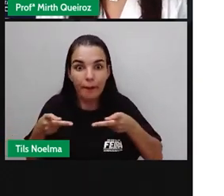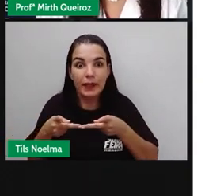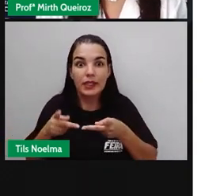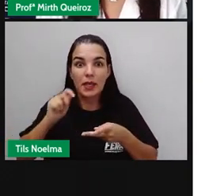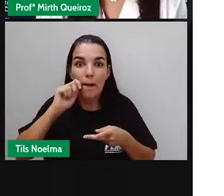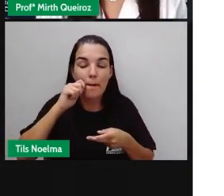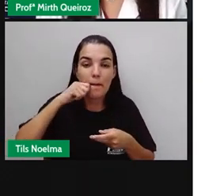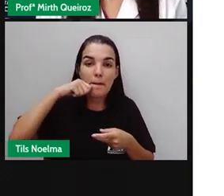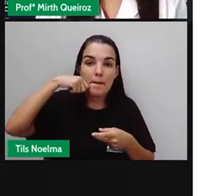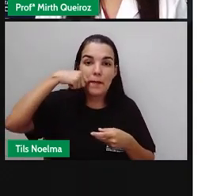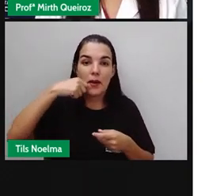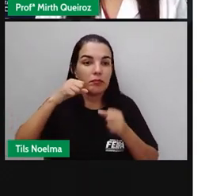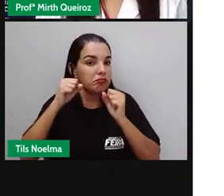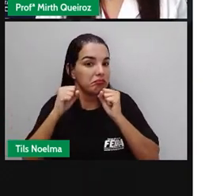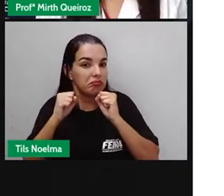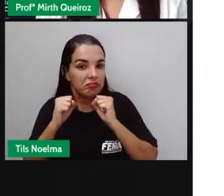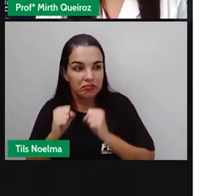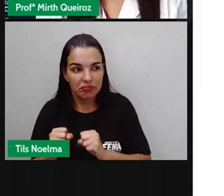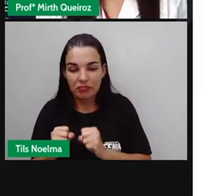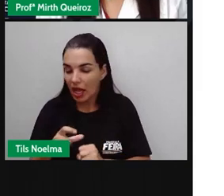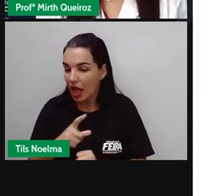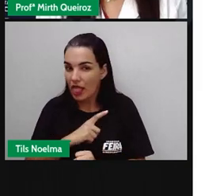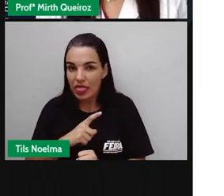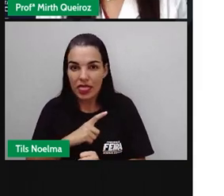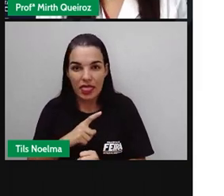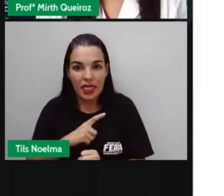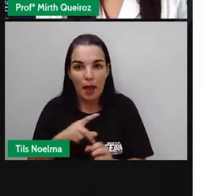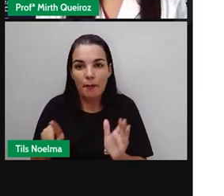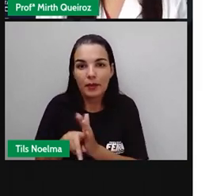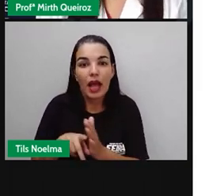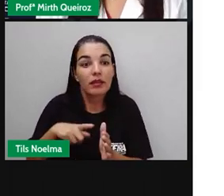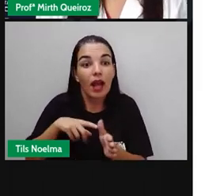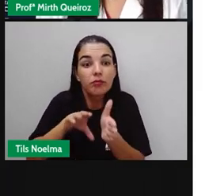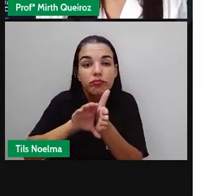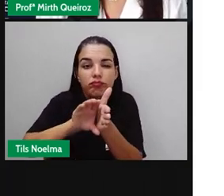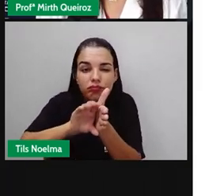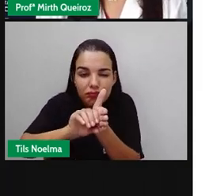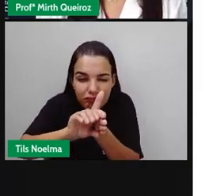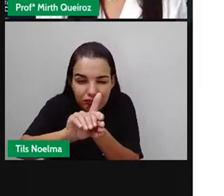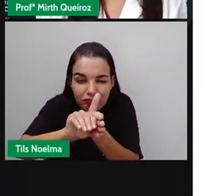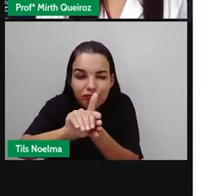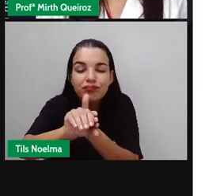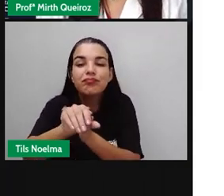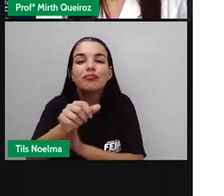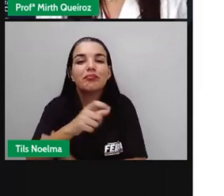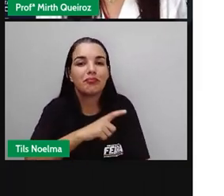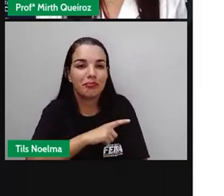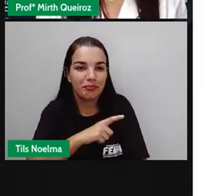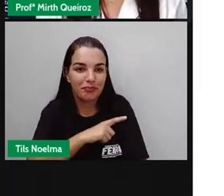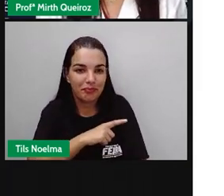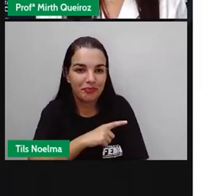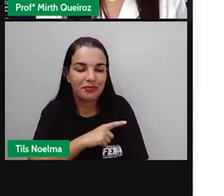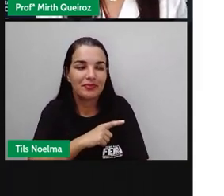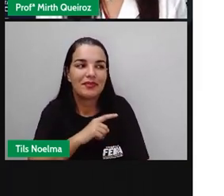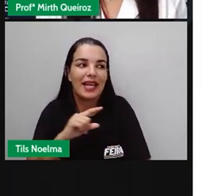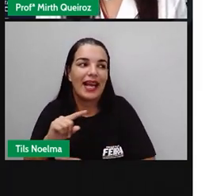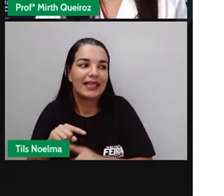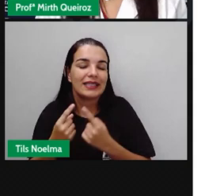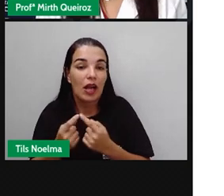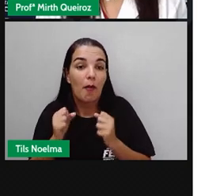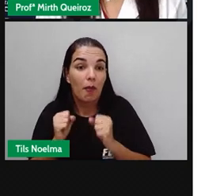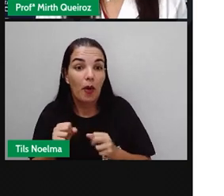e entre outras aí, todos os tipos de queijos são produzidos pelas bactérias. Então, tanto as